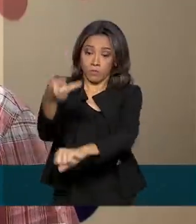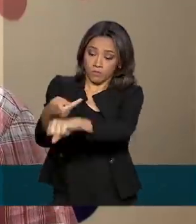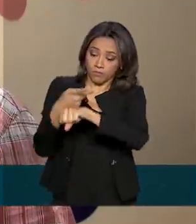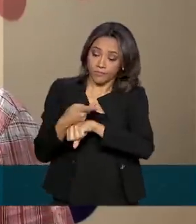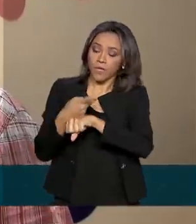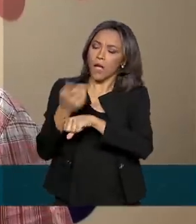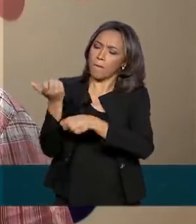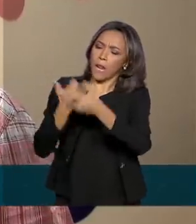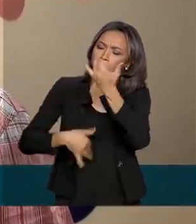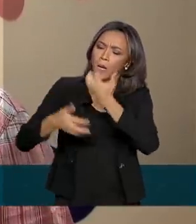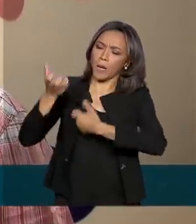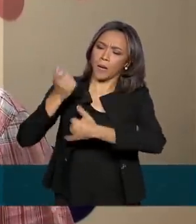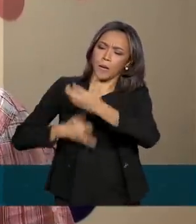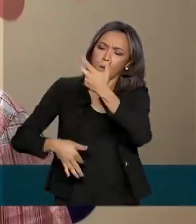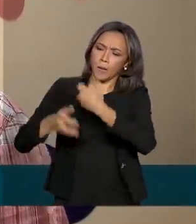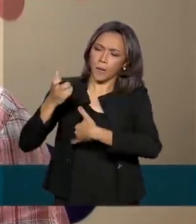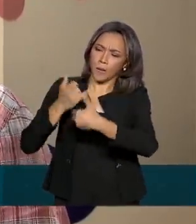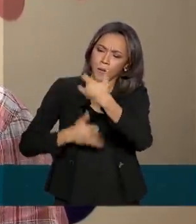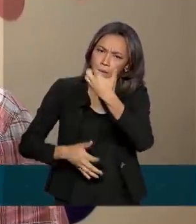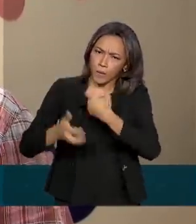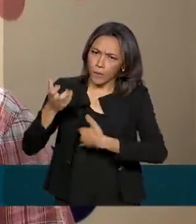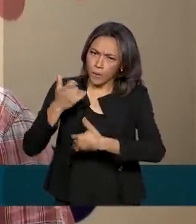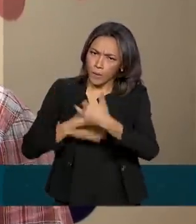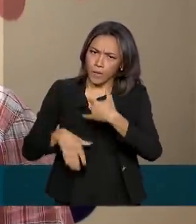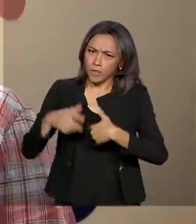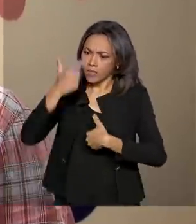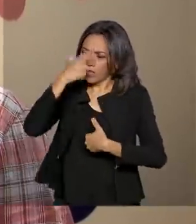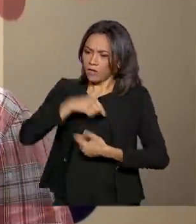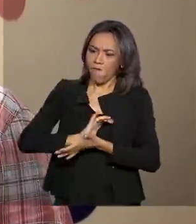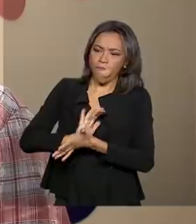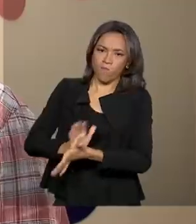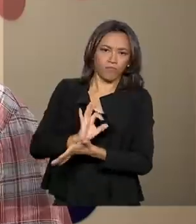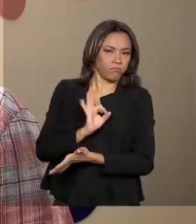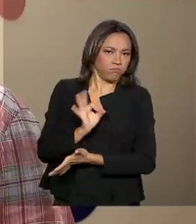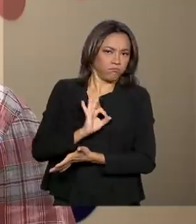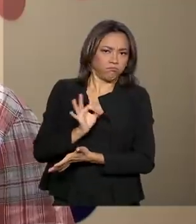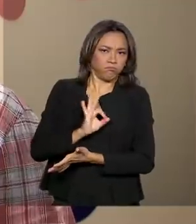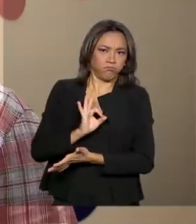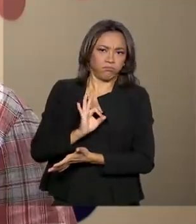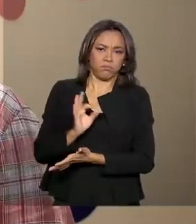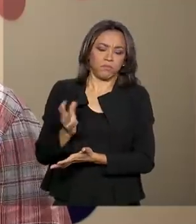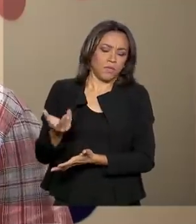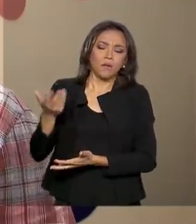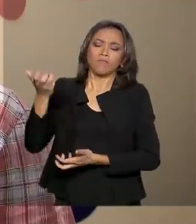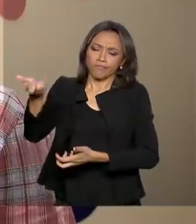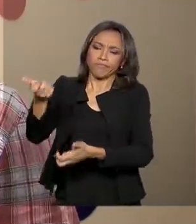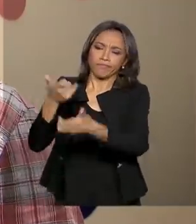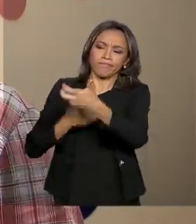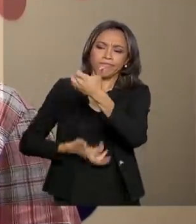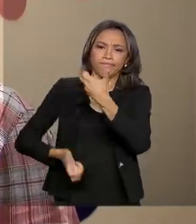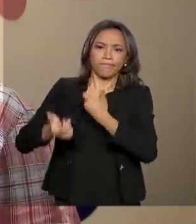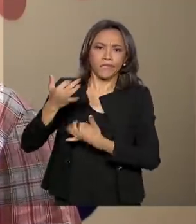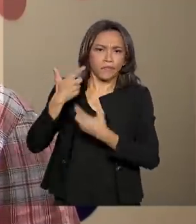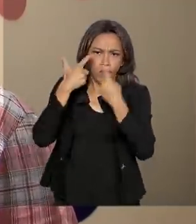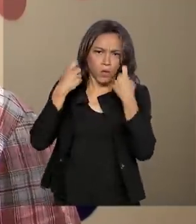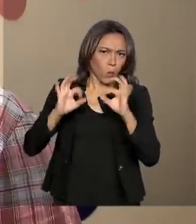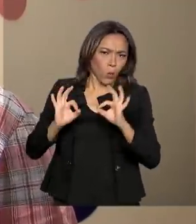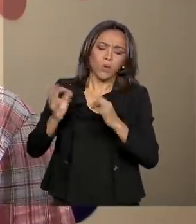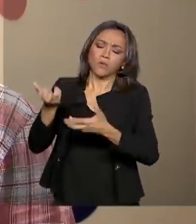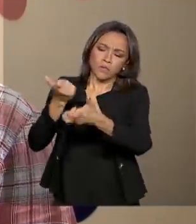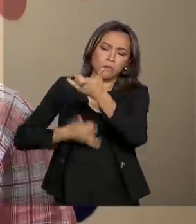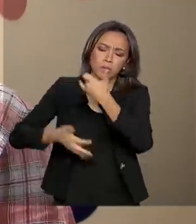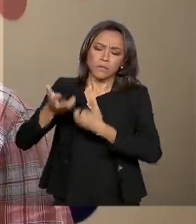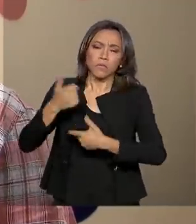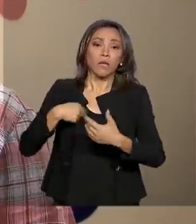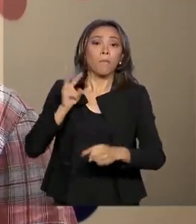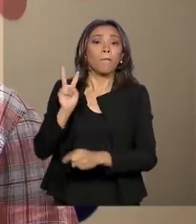A gente busca garantir uma escuta sem discriminação, sem intimidação, sem violência. Uma escuta que garanta um espaço